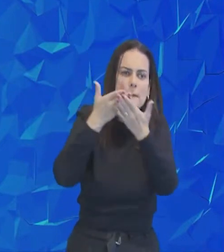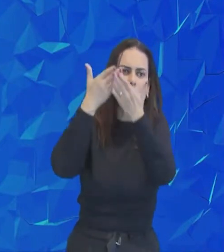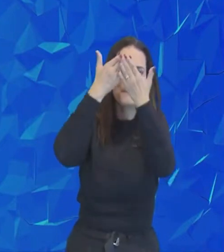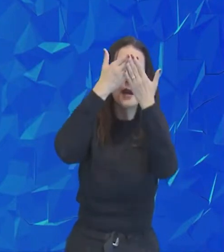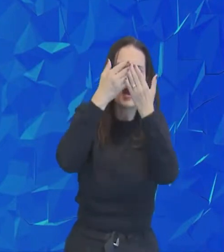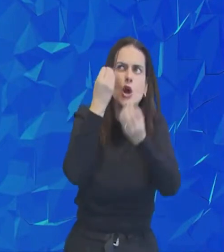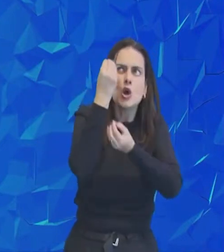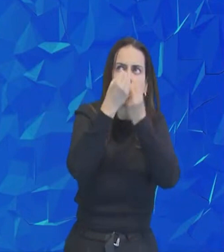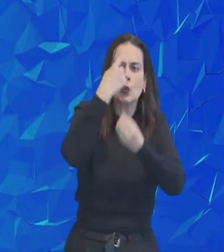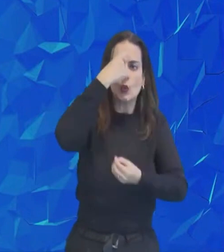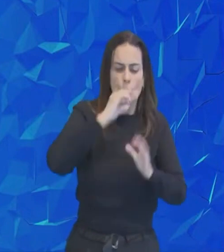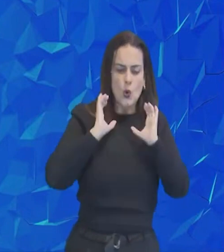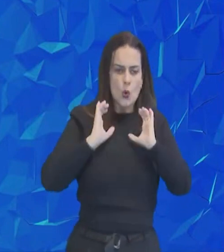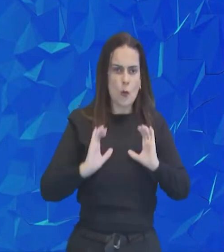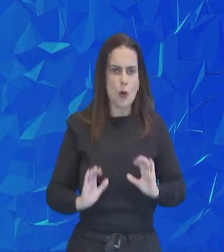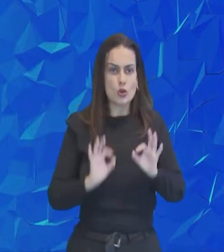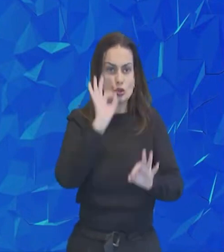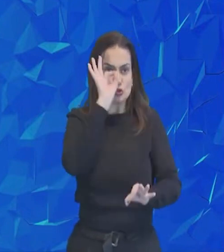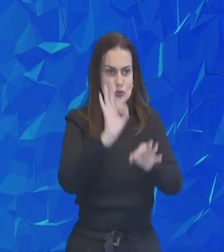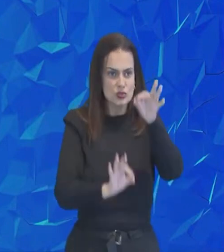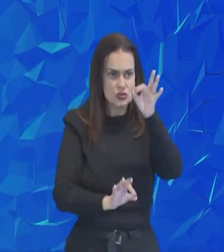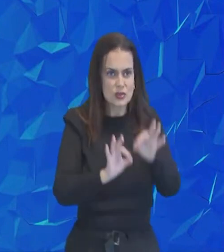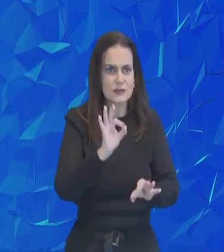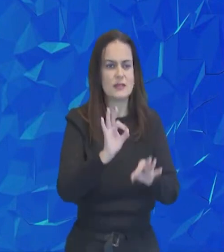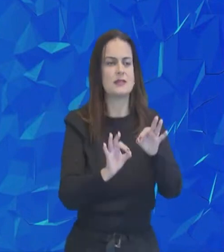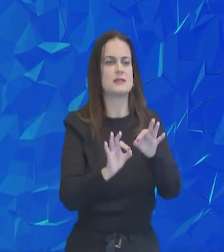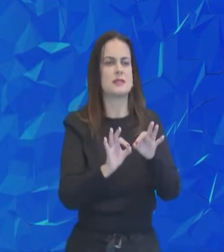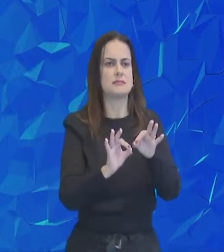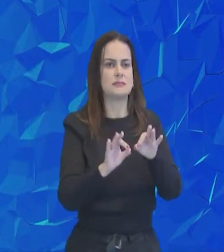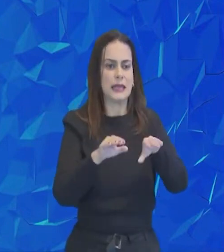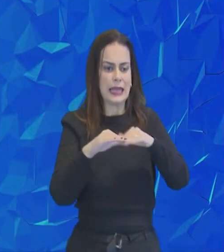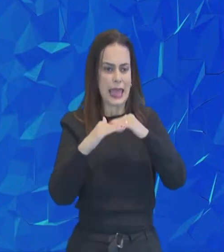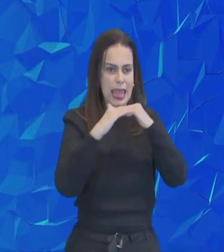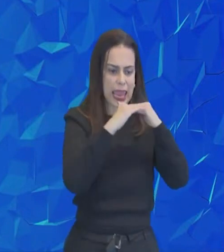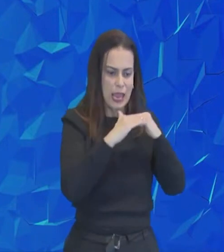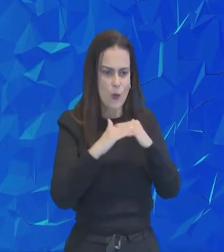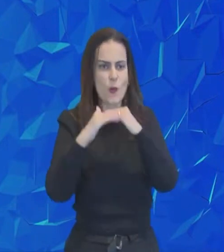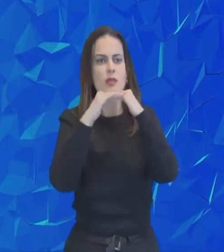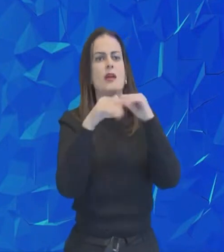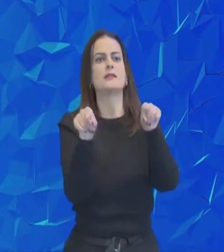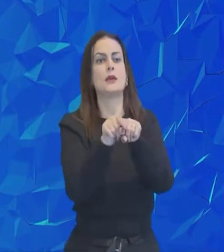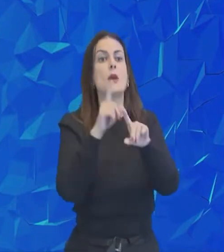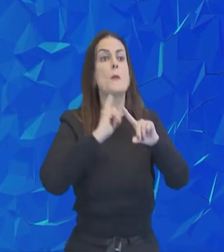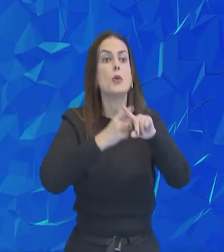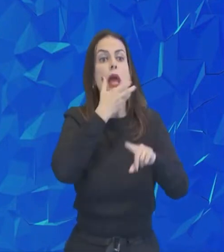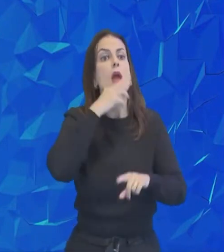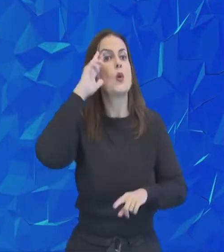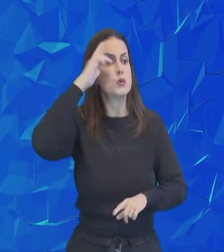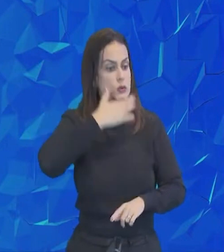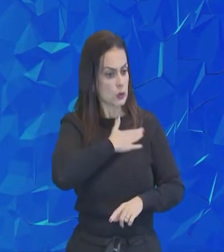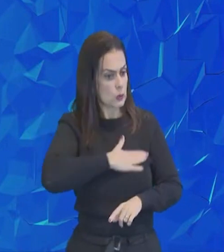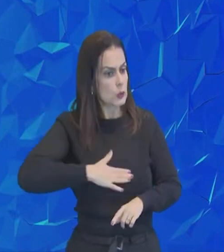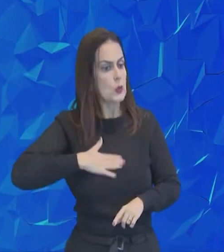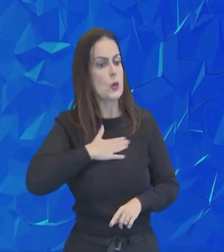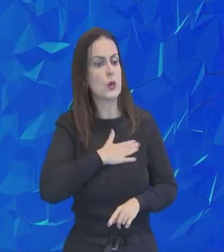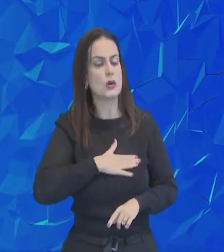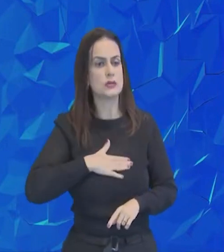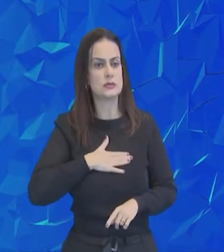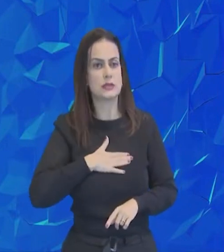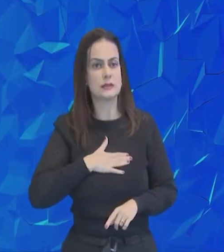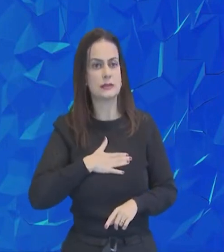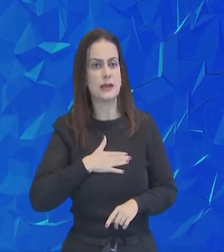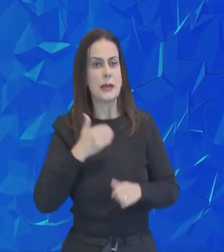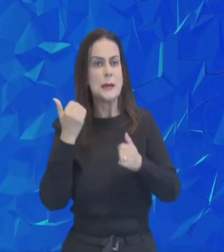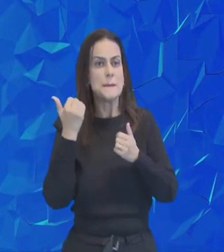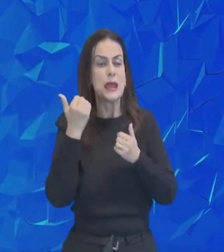proceder, a justiça, o juízo, a equidade, porque o Senhor se agrada do seu, perdão, para dar